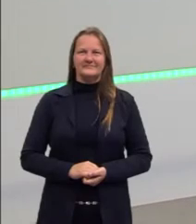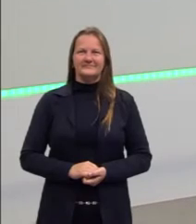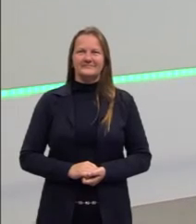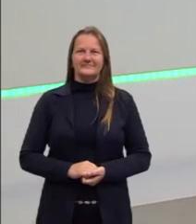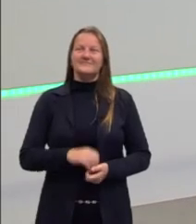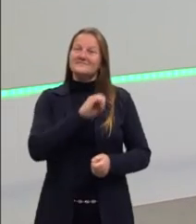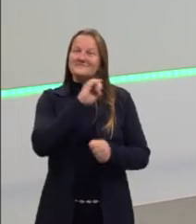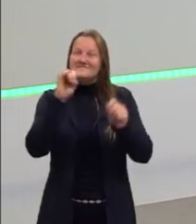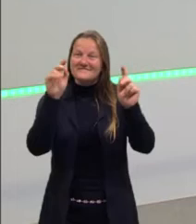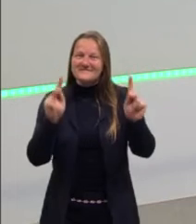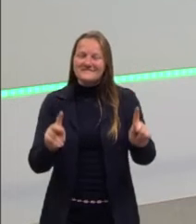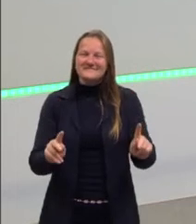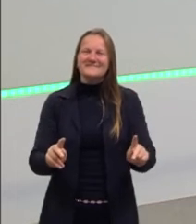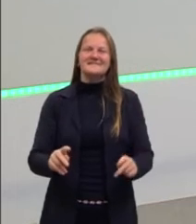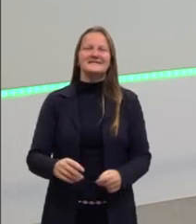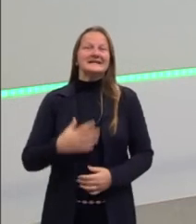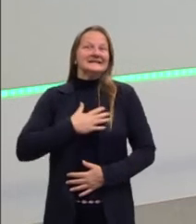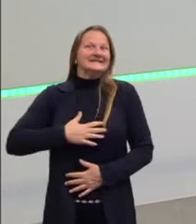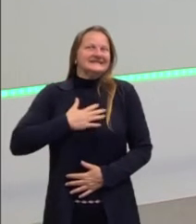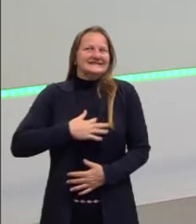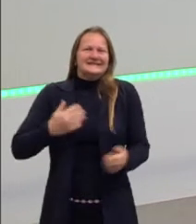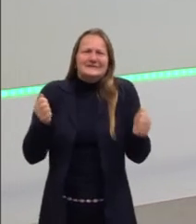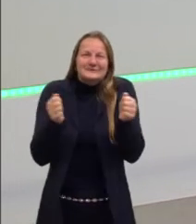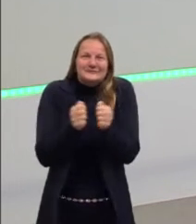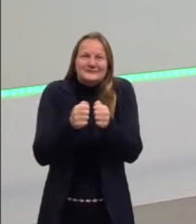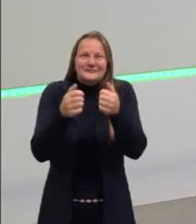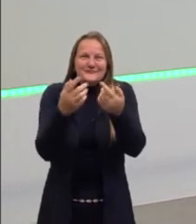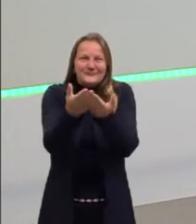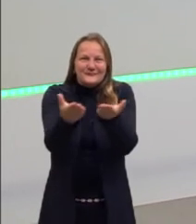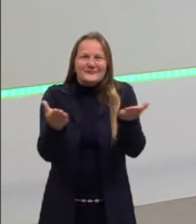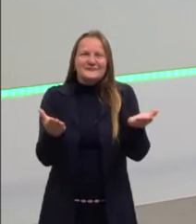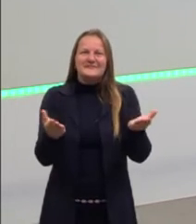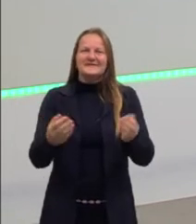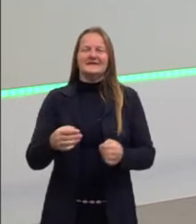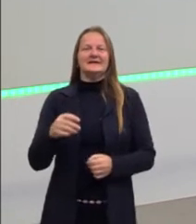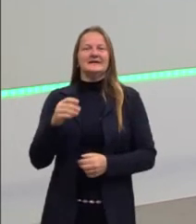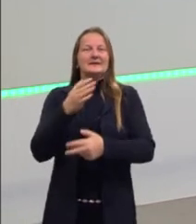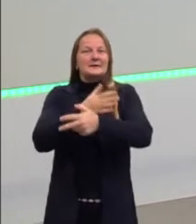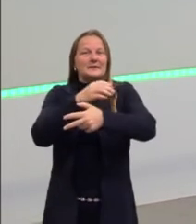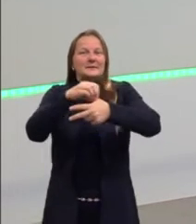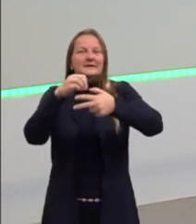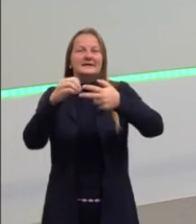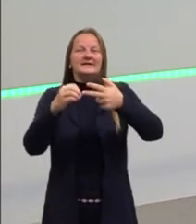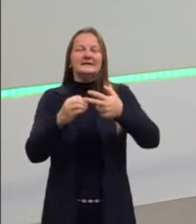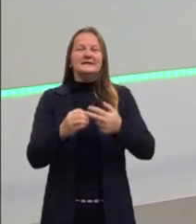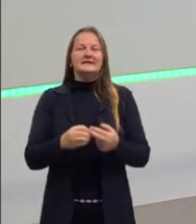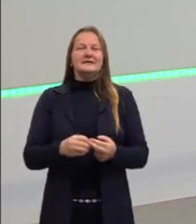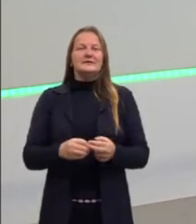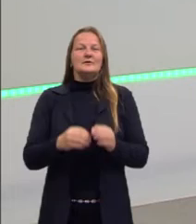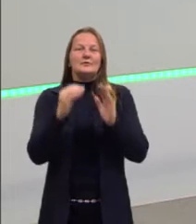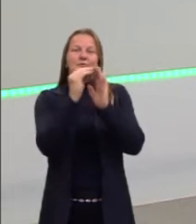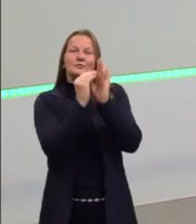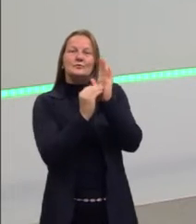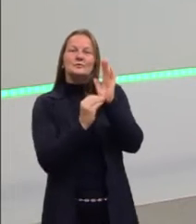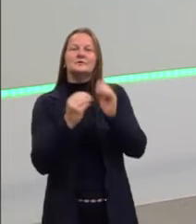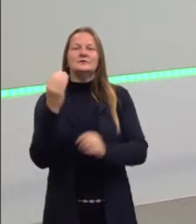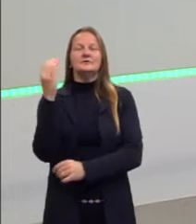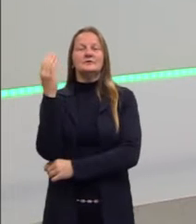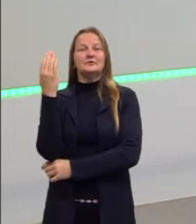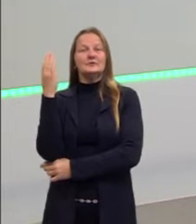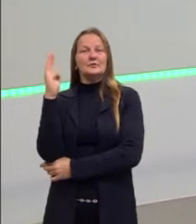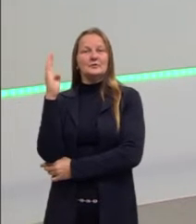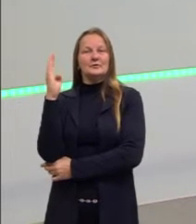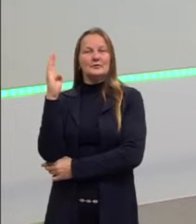Olá pessoal, é com grande alegria que estou aqui novamente com vocês no programa Pré-ENEM. O componente curricular é de Biologia.